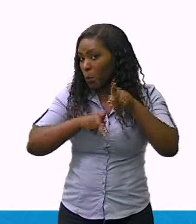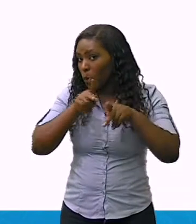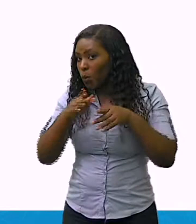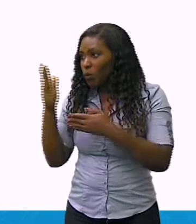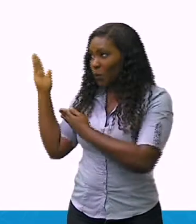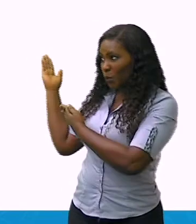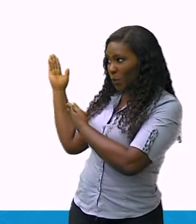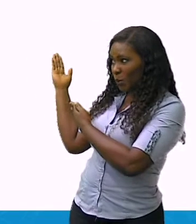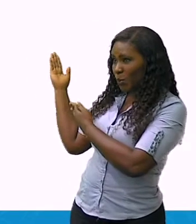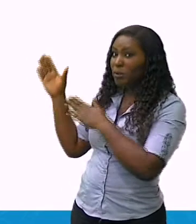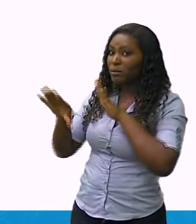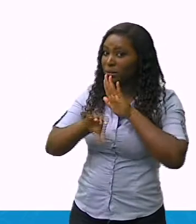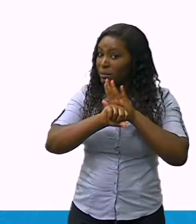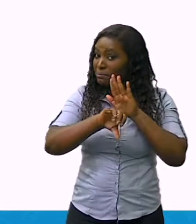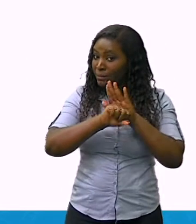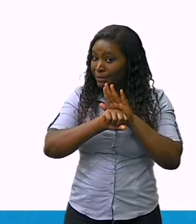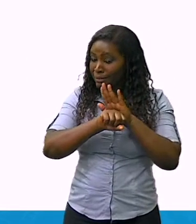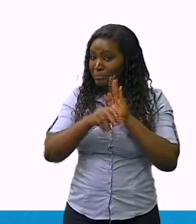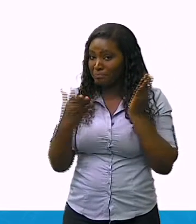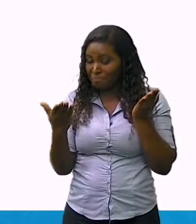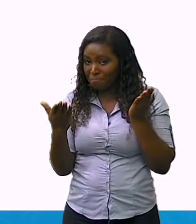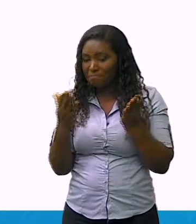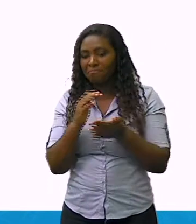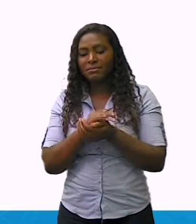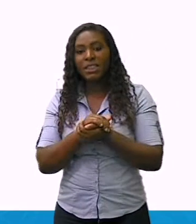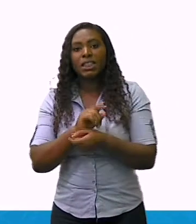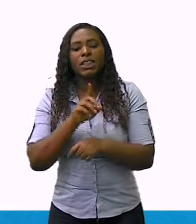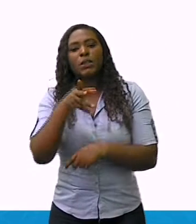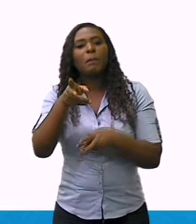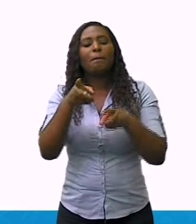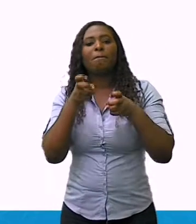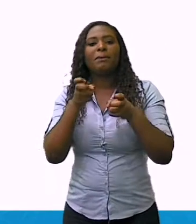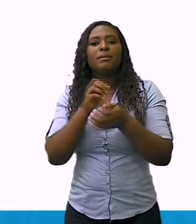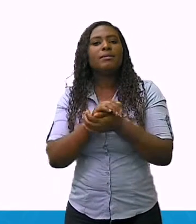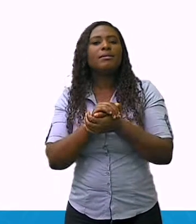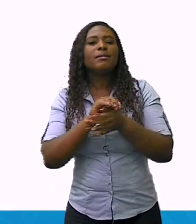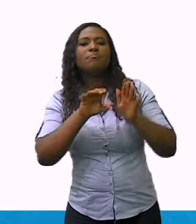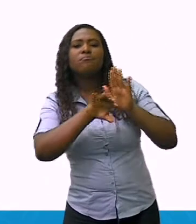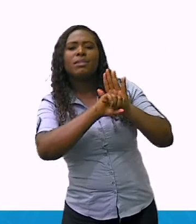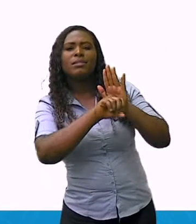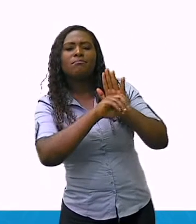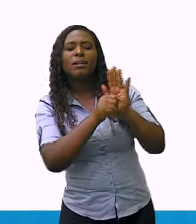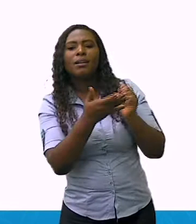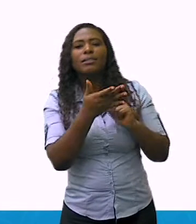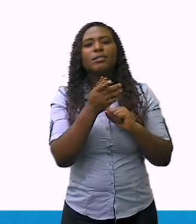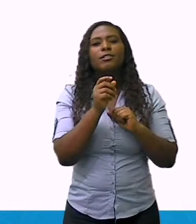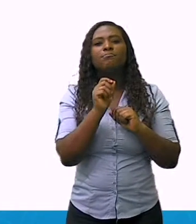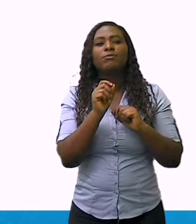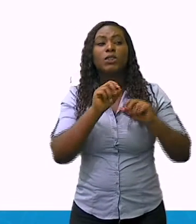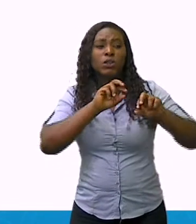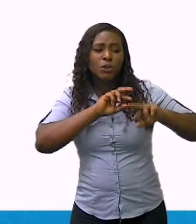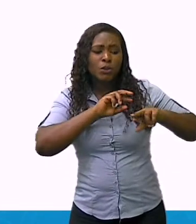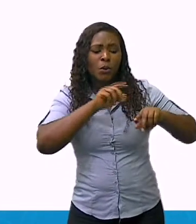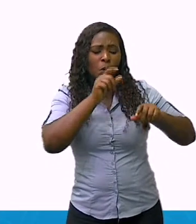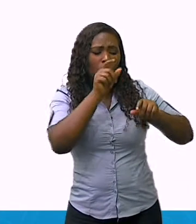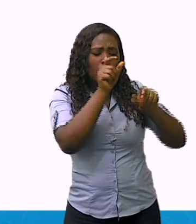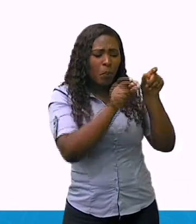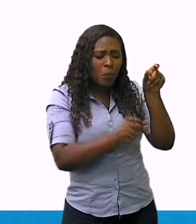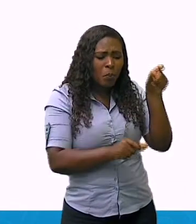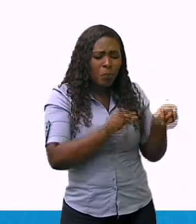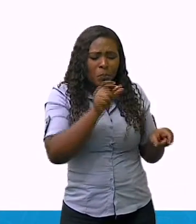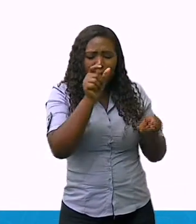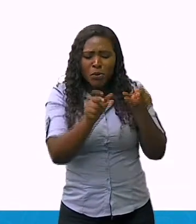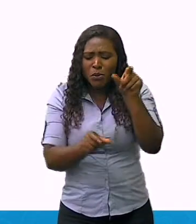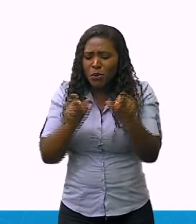Para auxiliar, observe nesta imagem os diferentes grupos